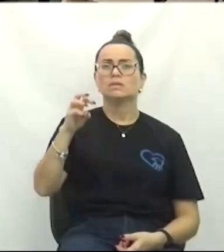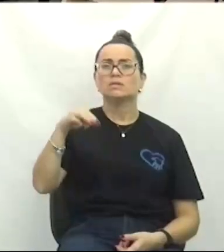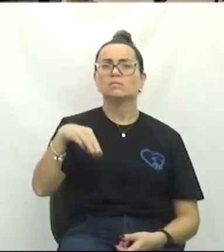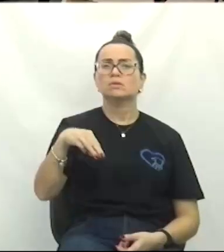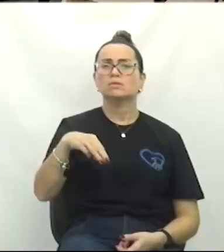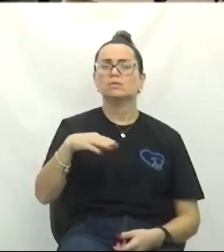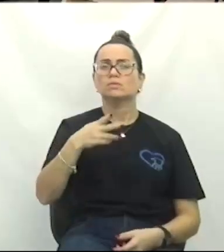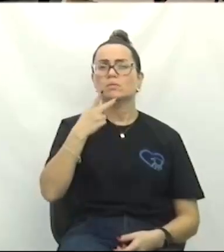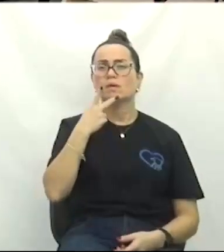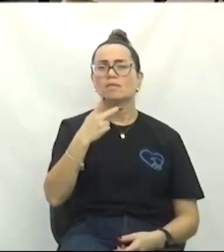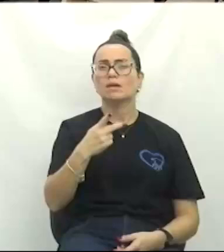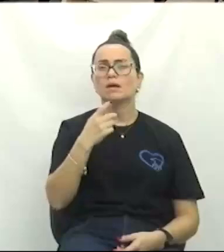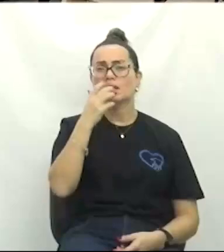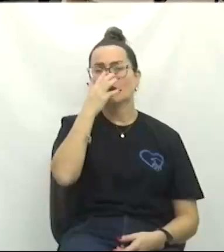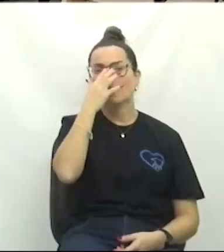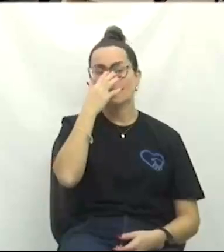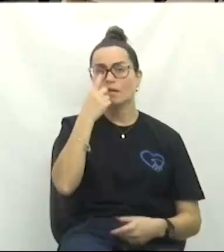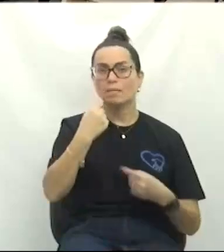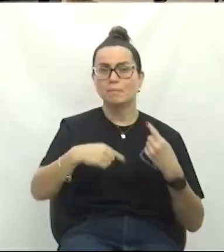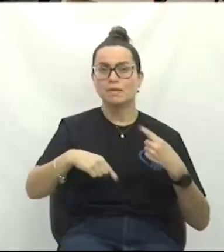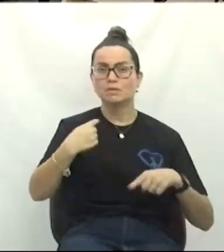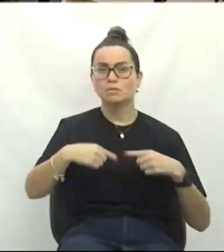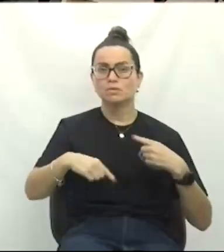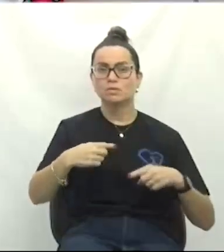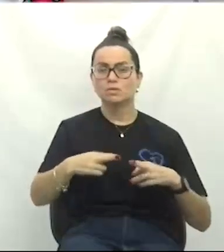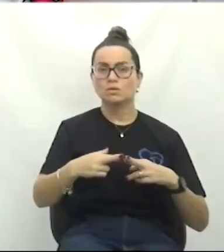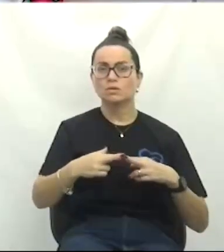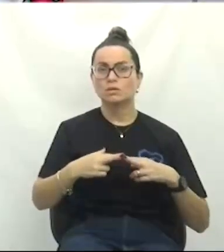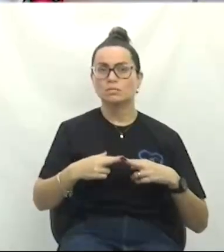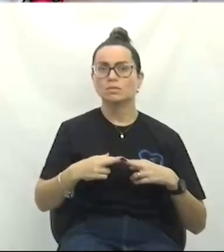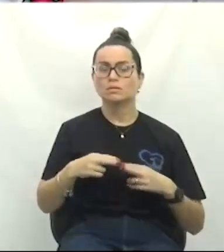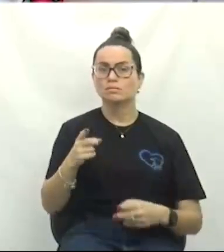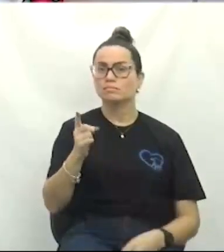senhor vereador, para discutir esse requerimento. Não dá.